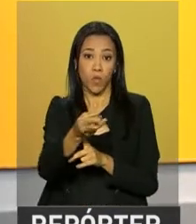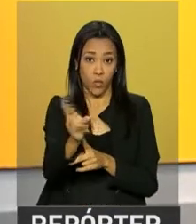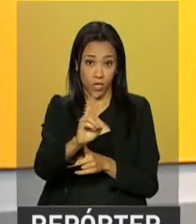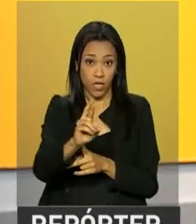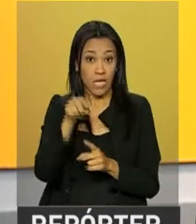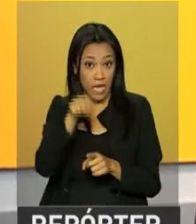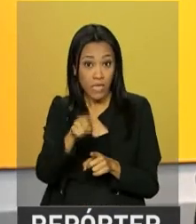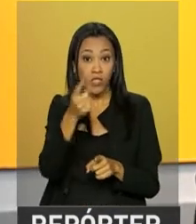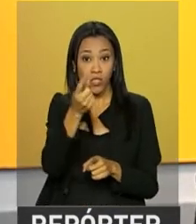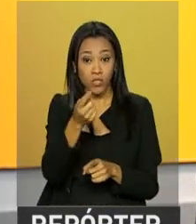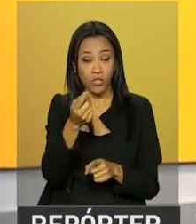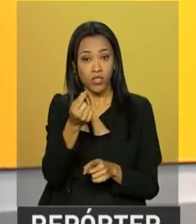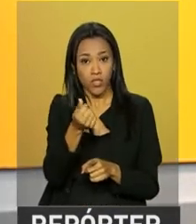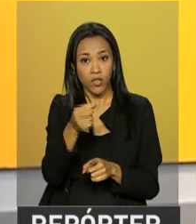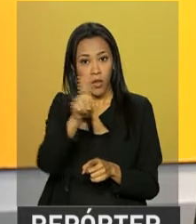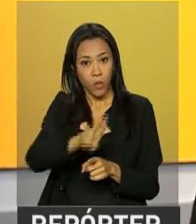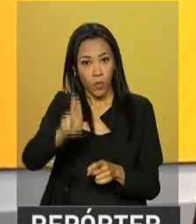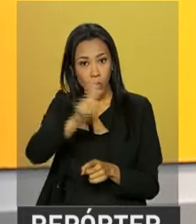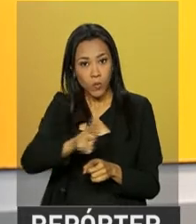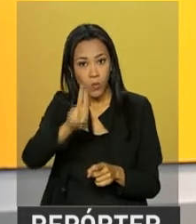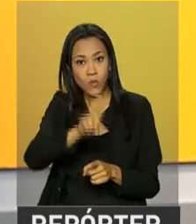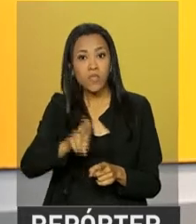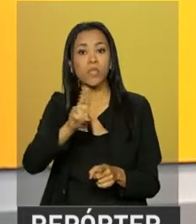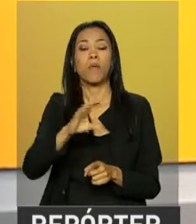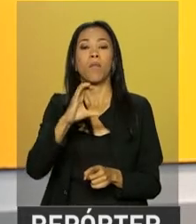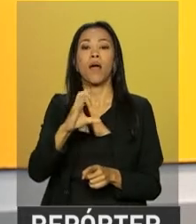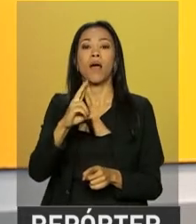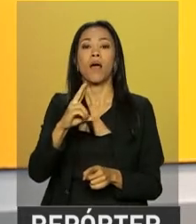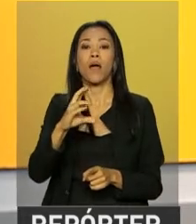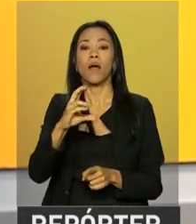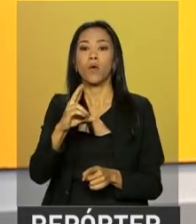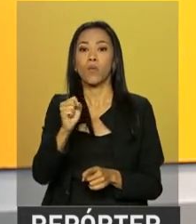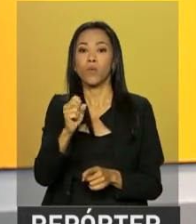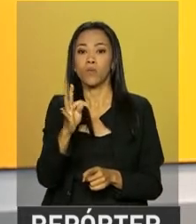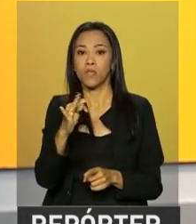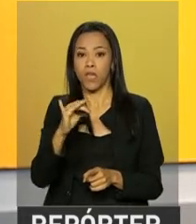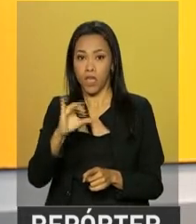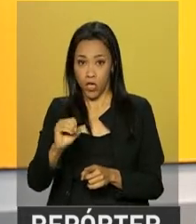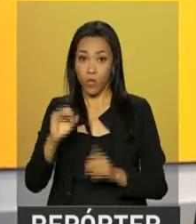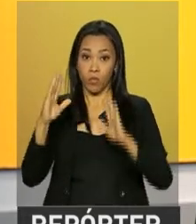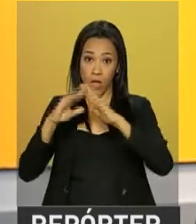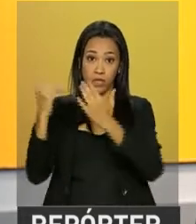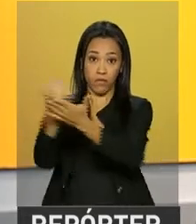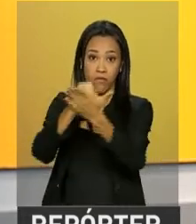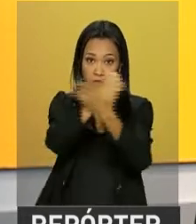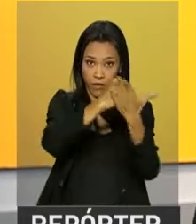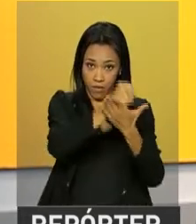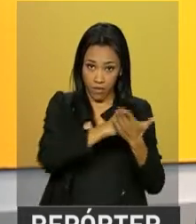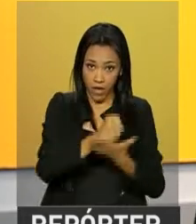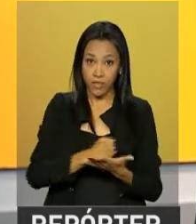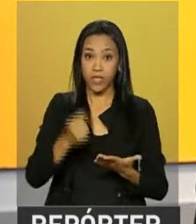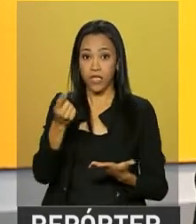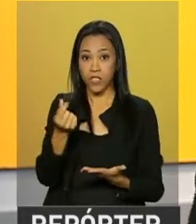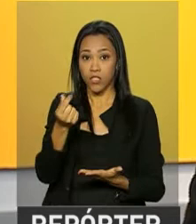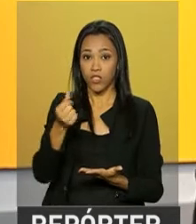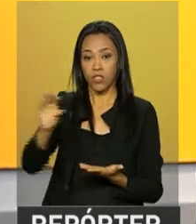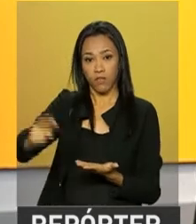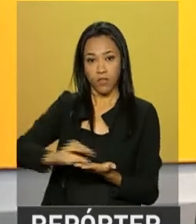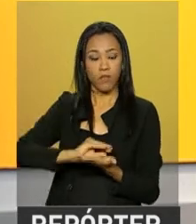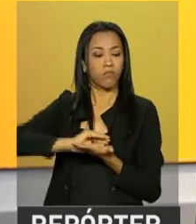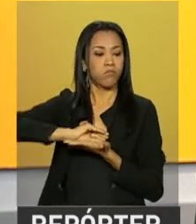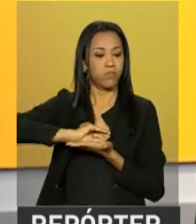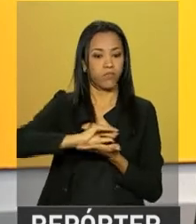usados com custeio de unidades da rede própria do programa Farmácia Popular serão realocados